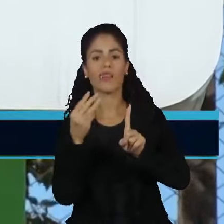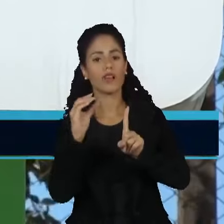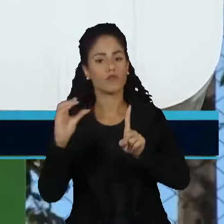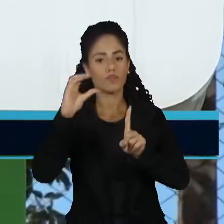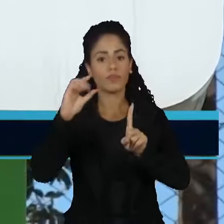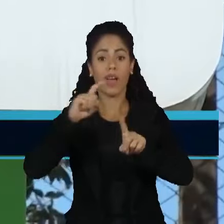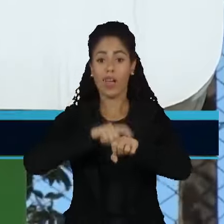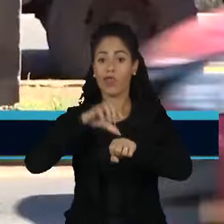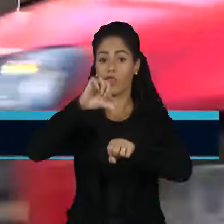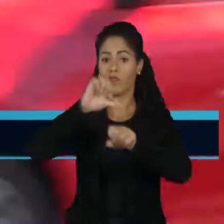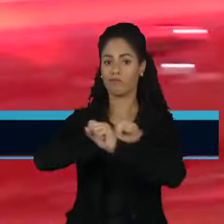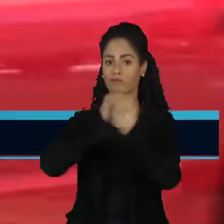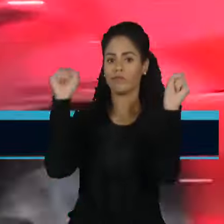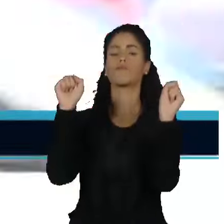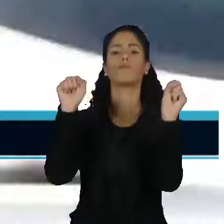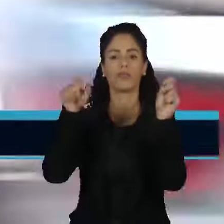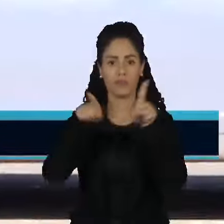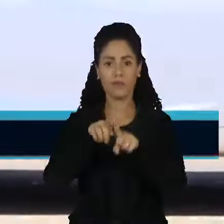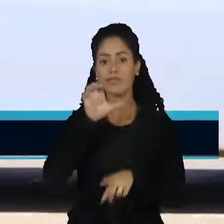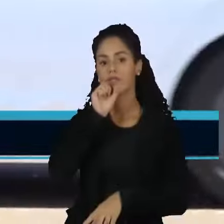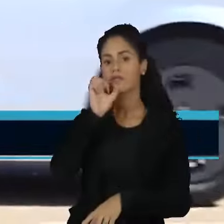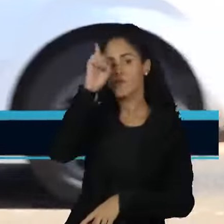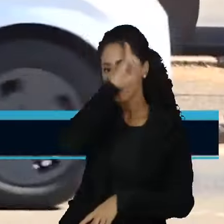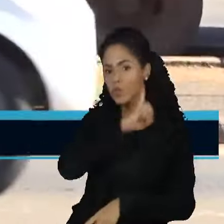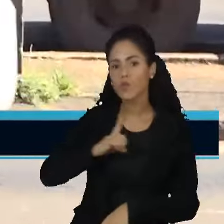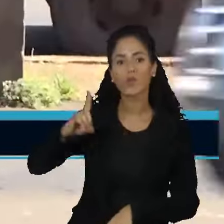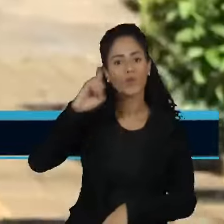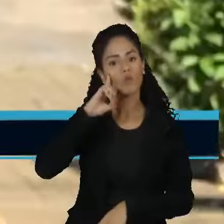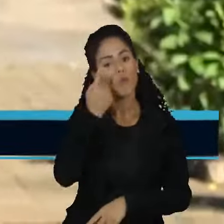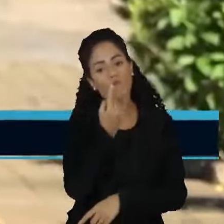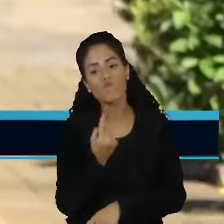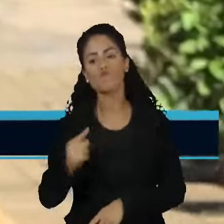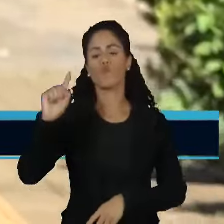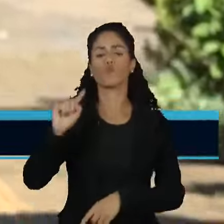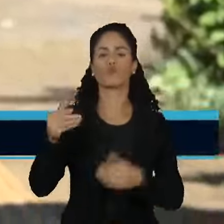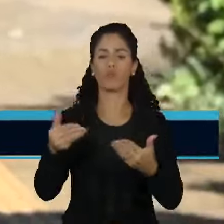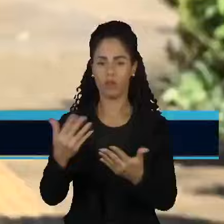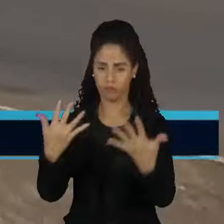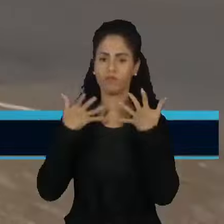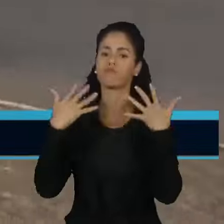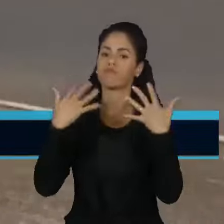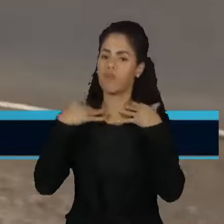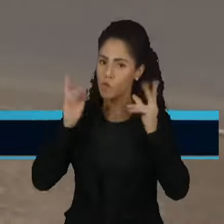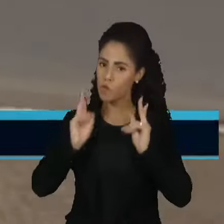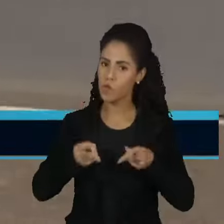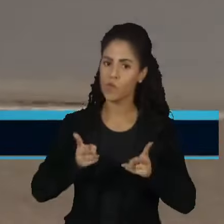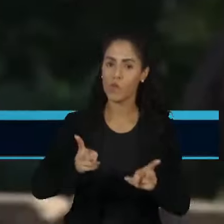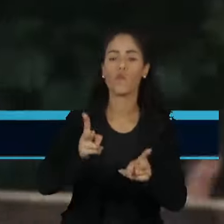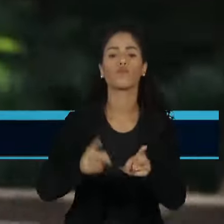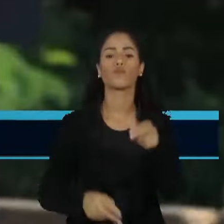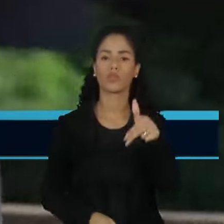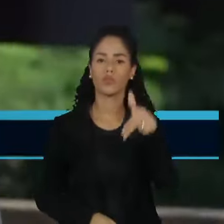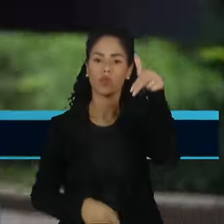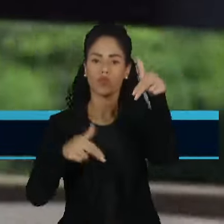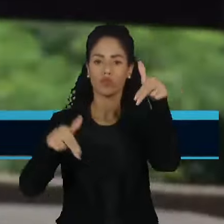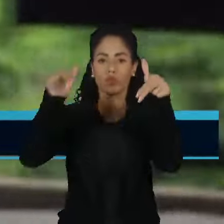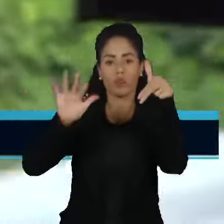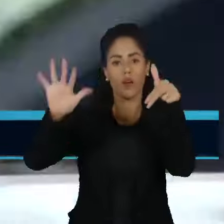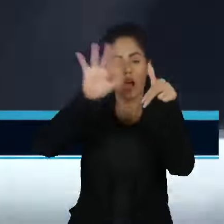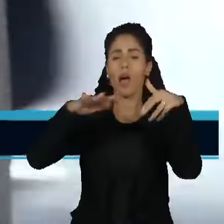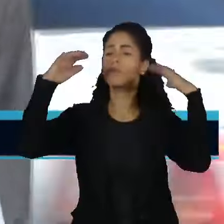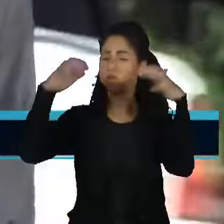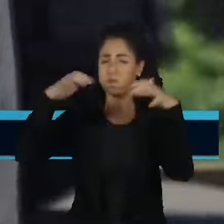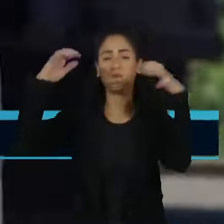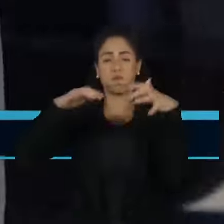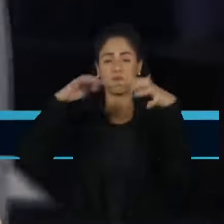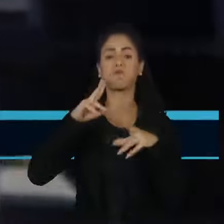volta das 9 da manhã. E o fim de semana, o último deste verão, será de mais calor. As regiões norte e nordeste têm alerta de chuva